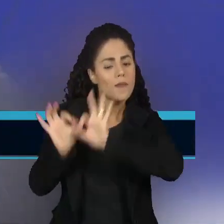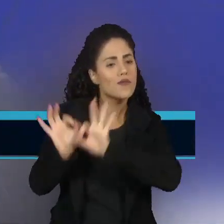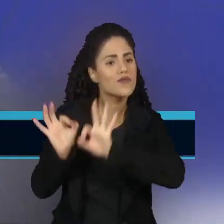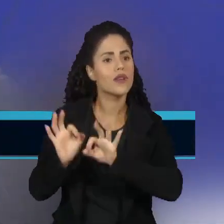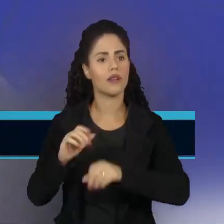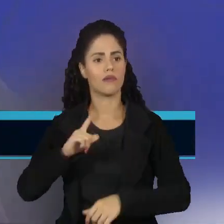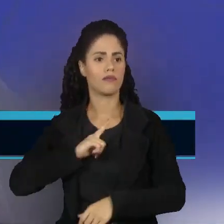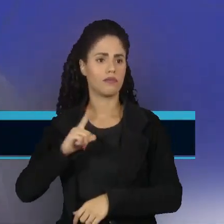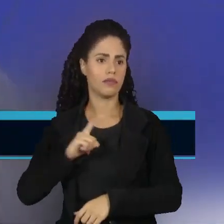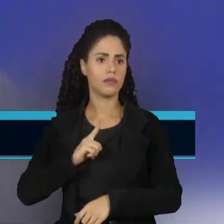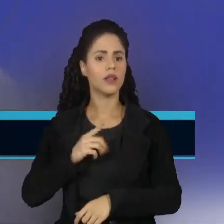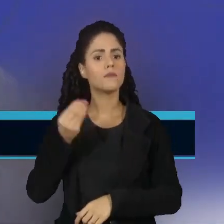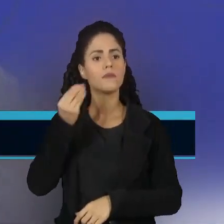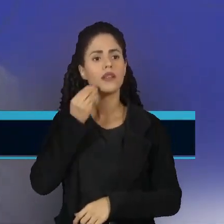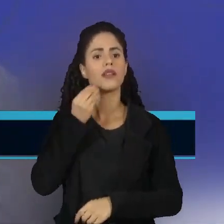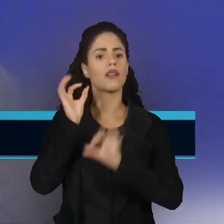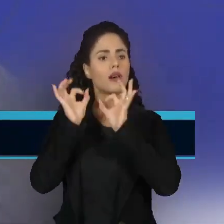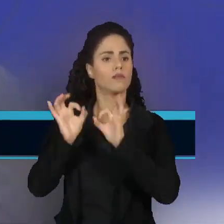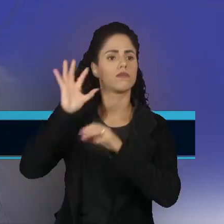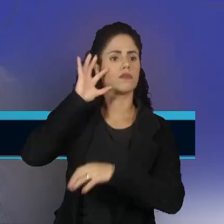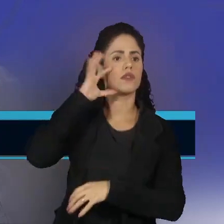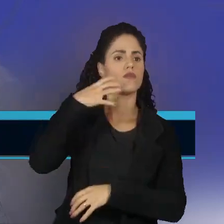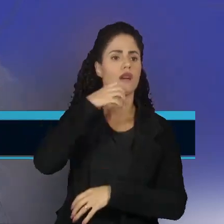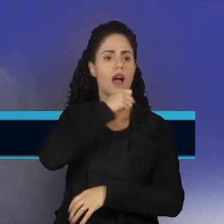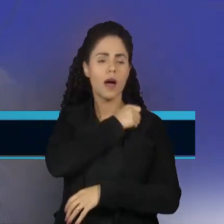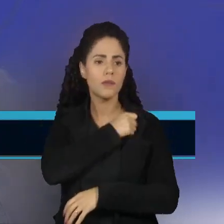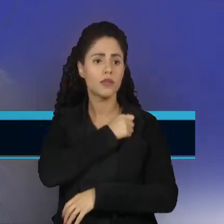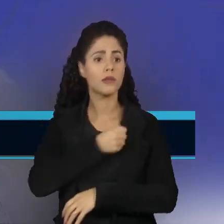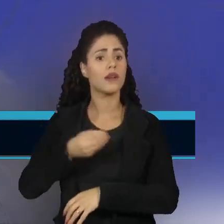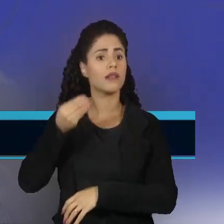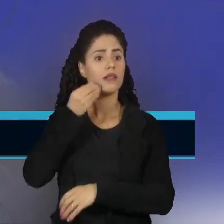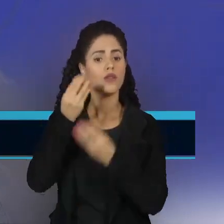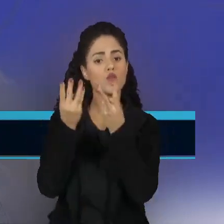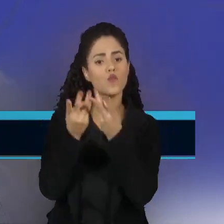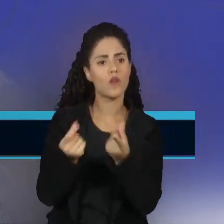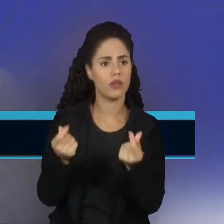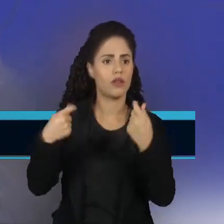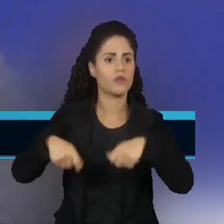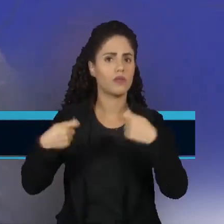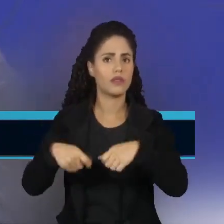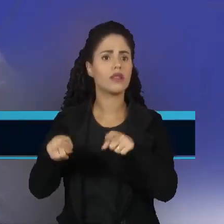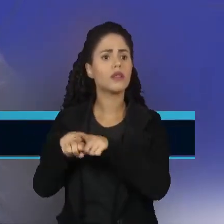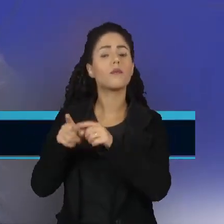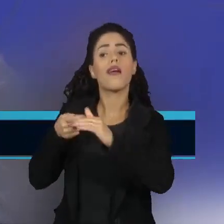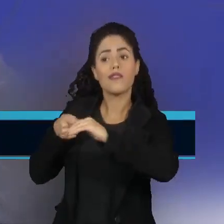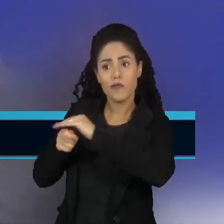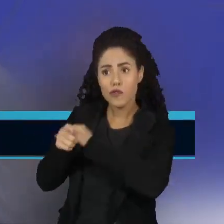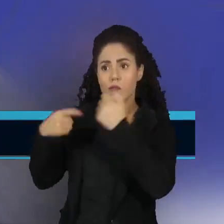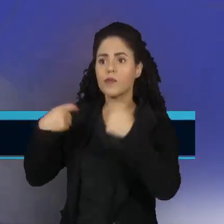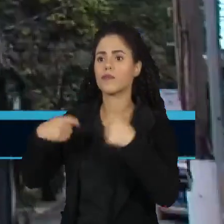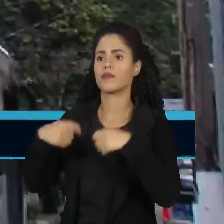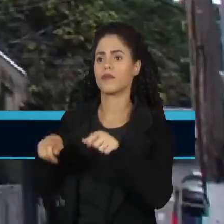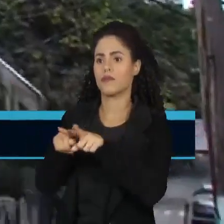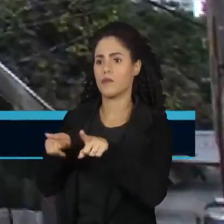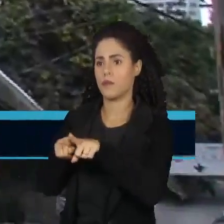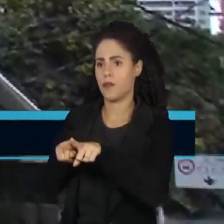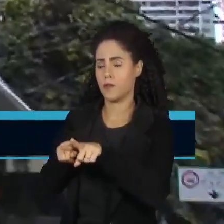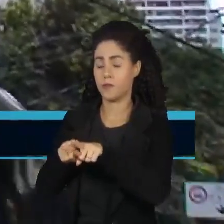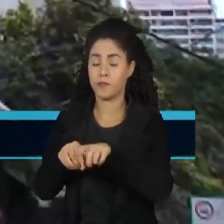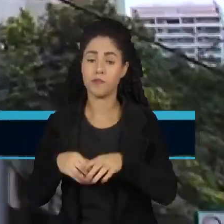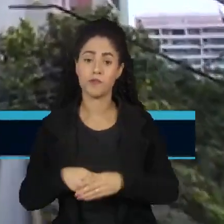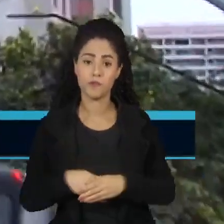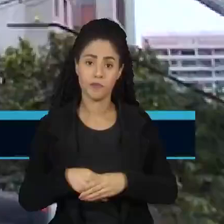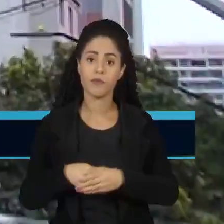de contingência eficiente, efetivo, faça os investimentos necessários. Desde